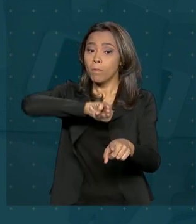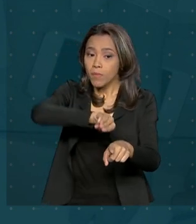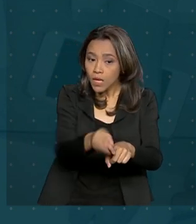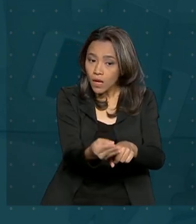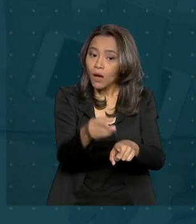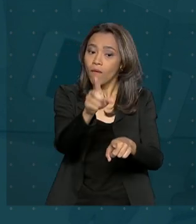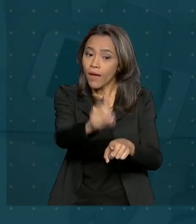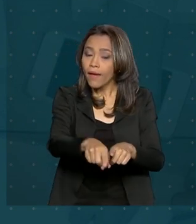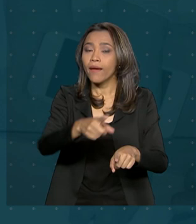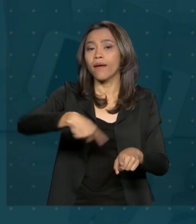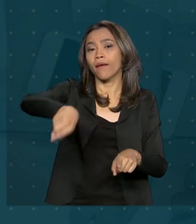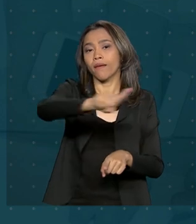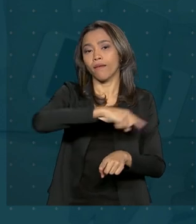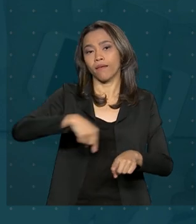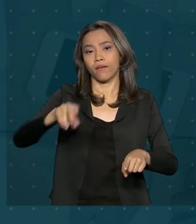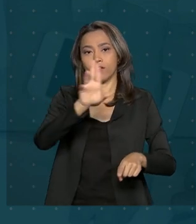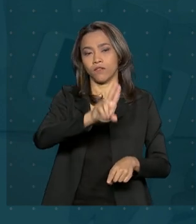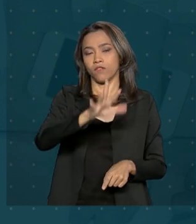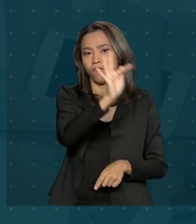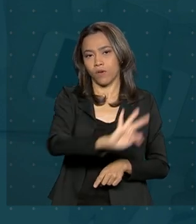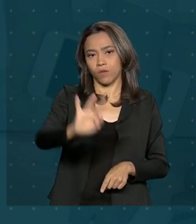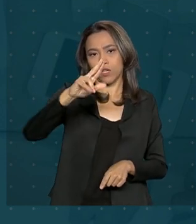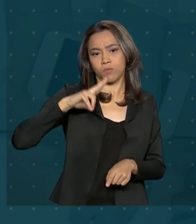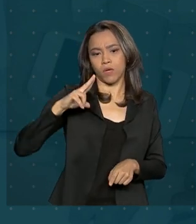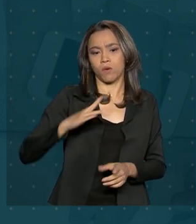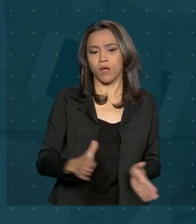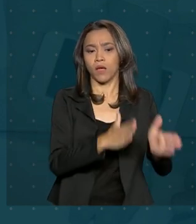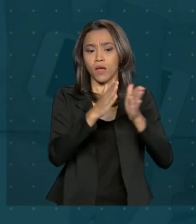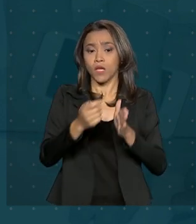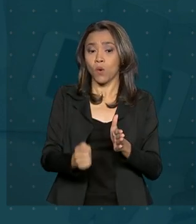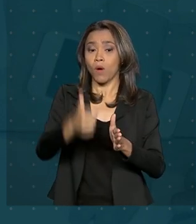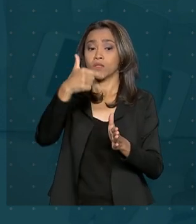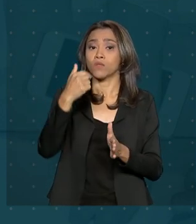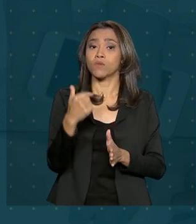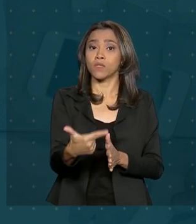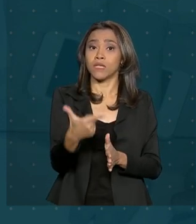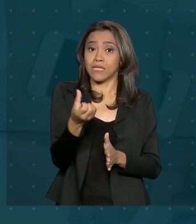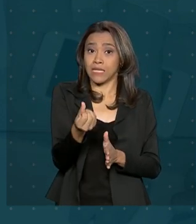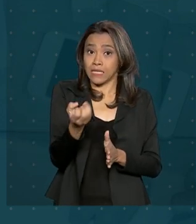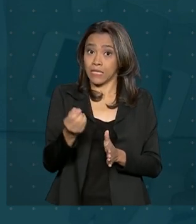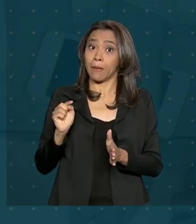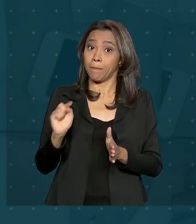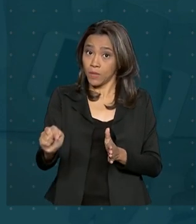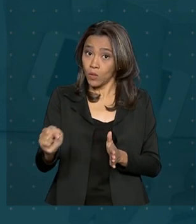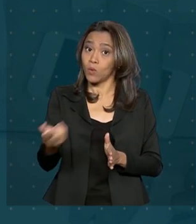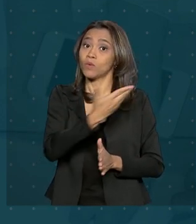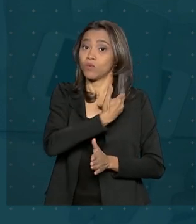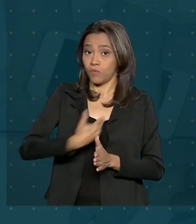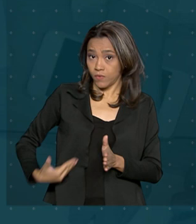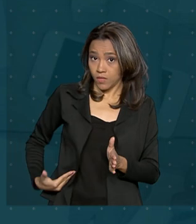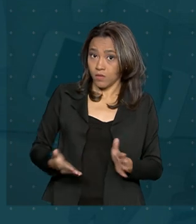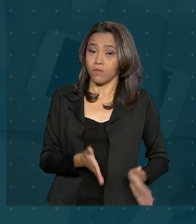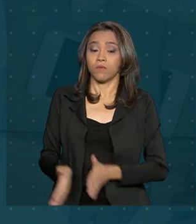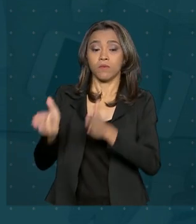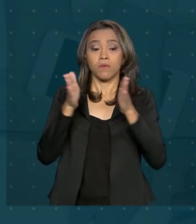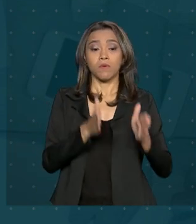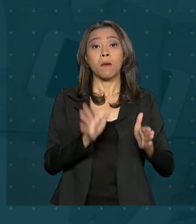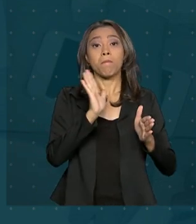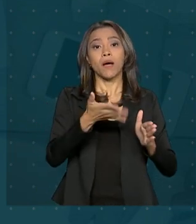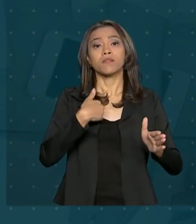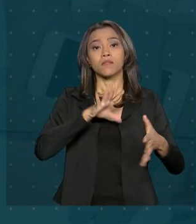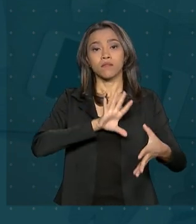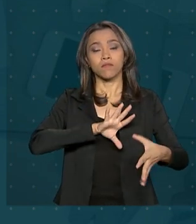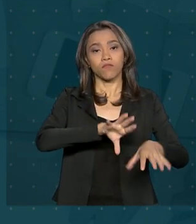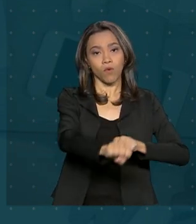instituições privadas e quase 260 mil de instituições públicas. Mas a taxa de conclusão,